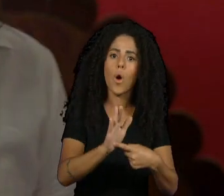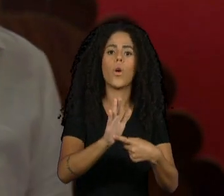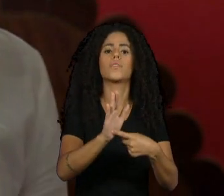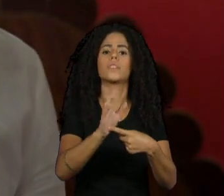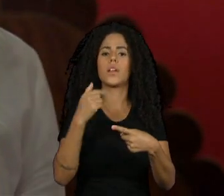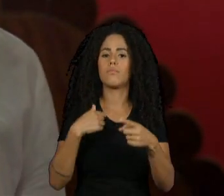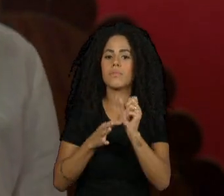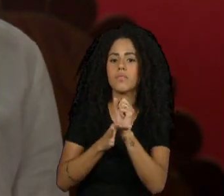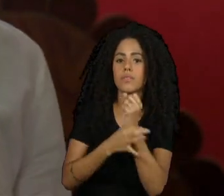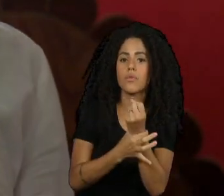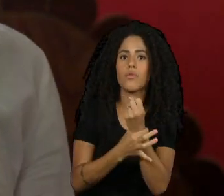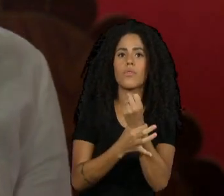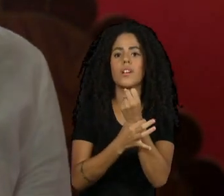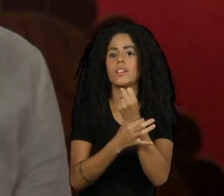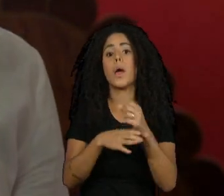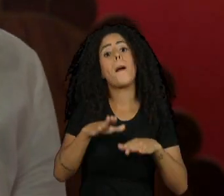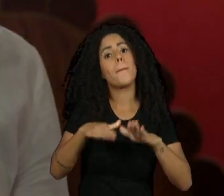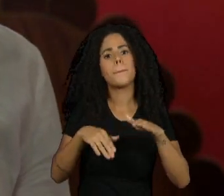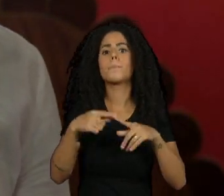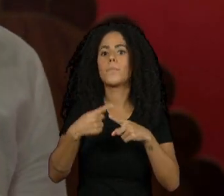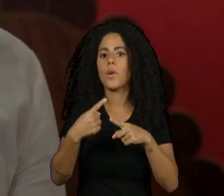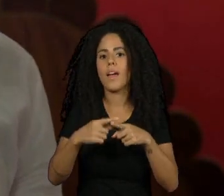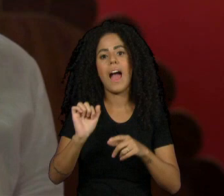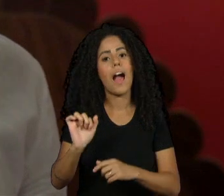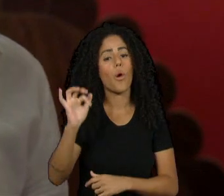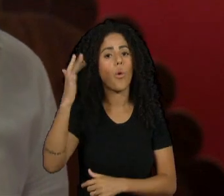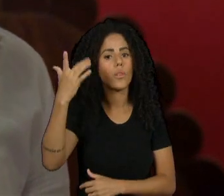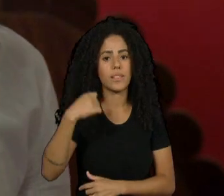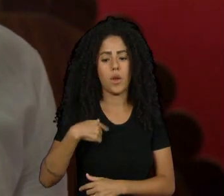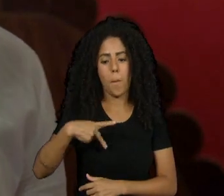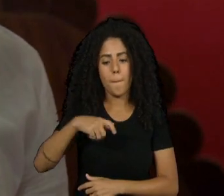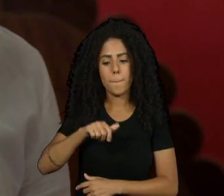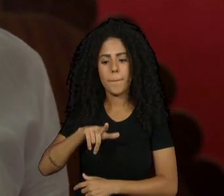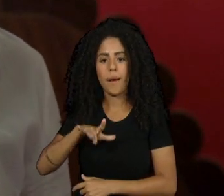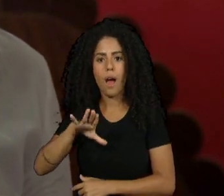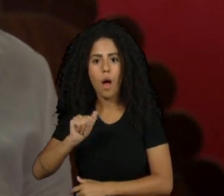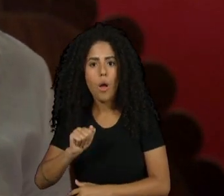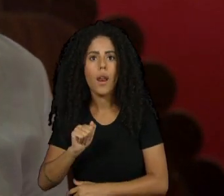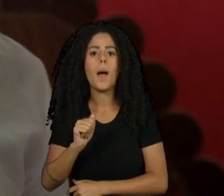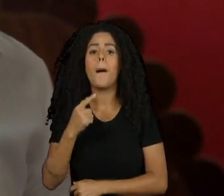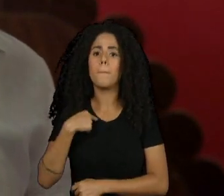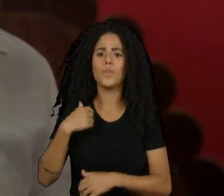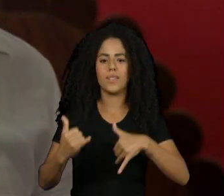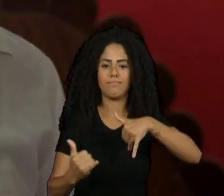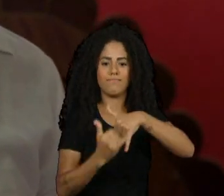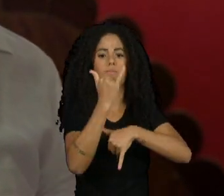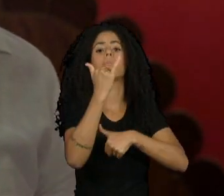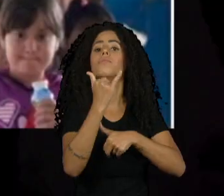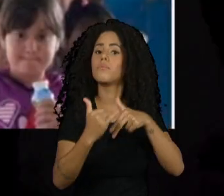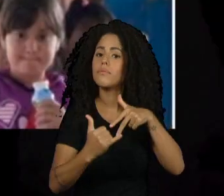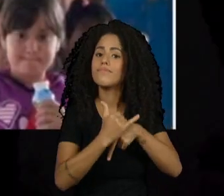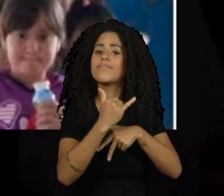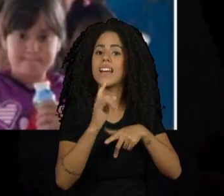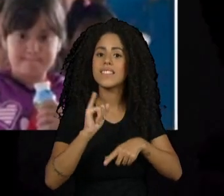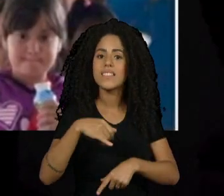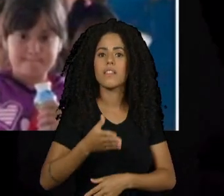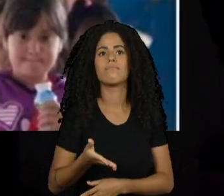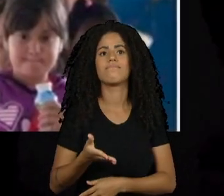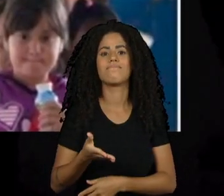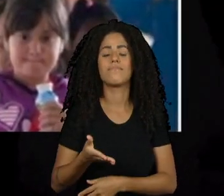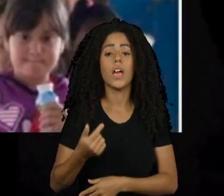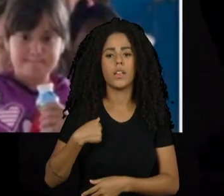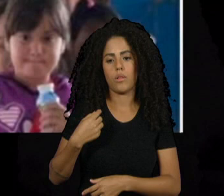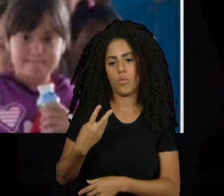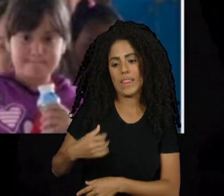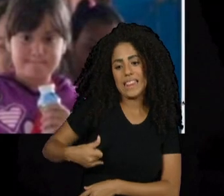essa segurança. Porque a qualquer momento eu, Paula, posso ser uma vítima de transfobia. Quando eu só resolvo,